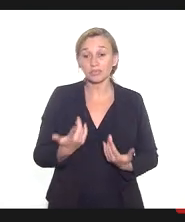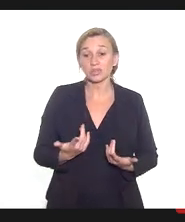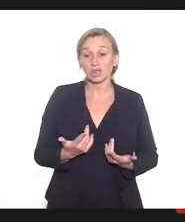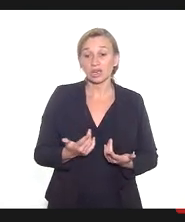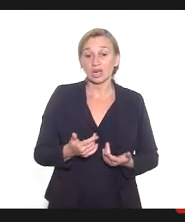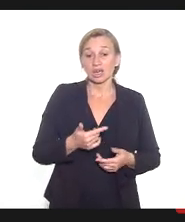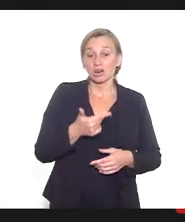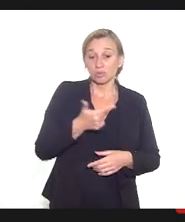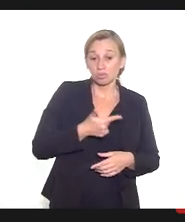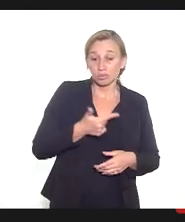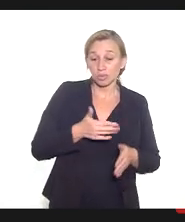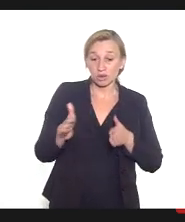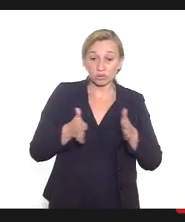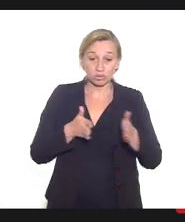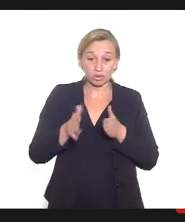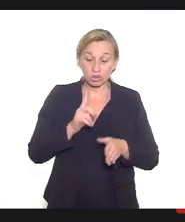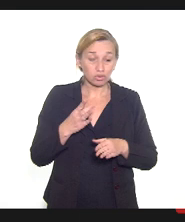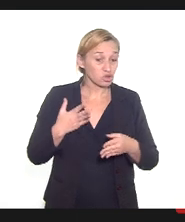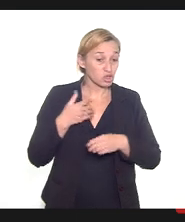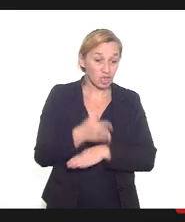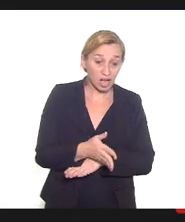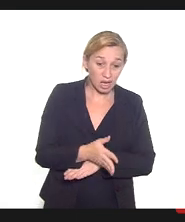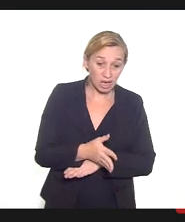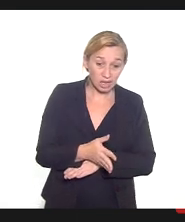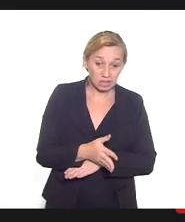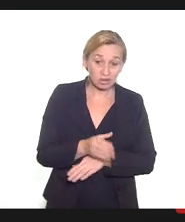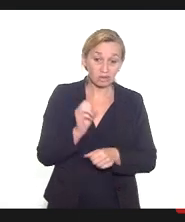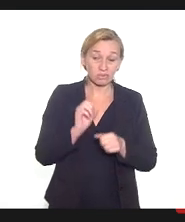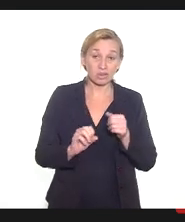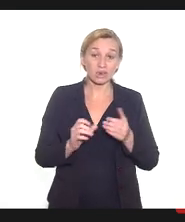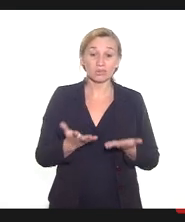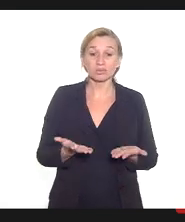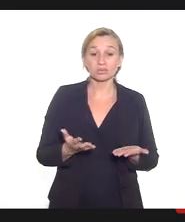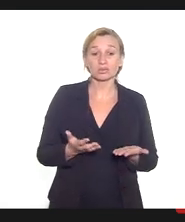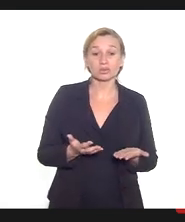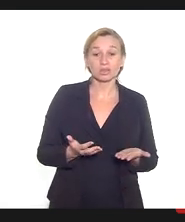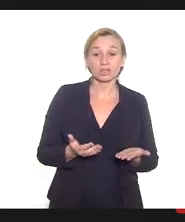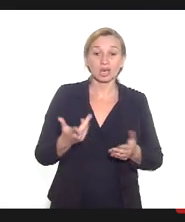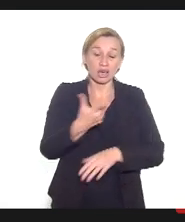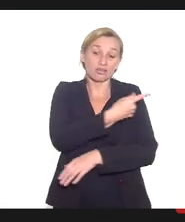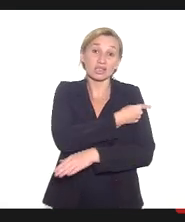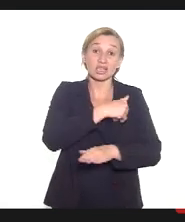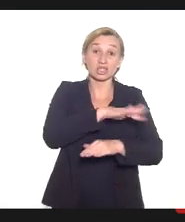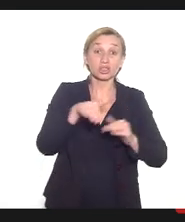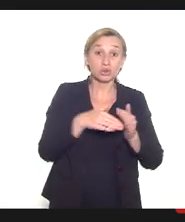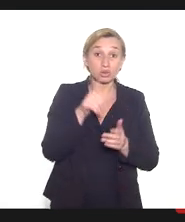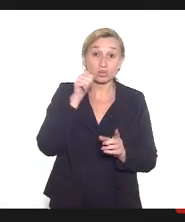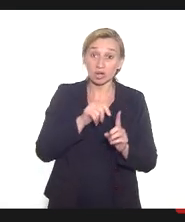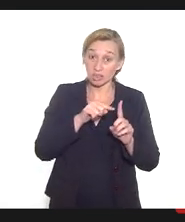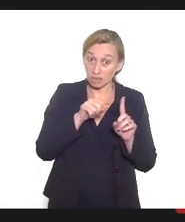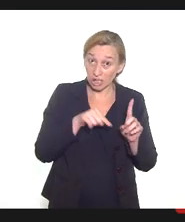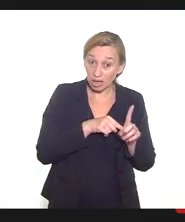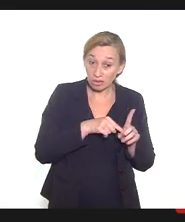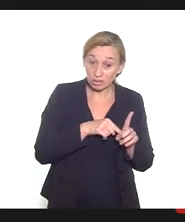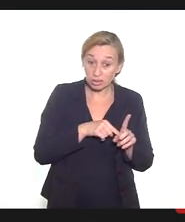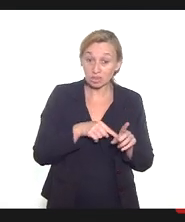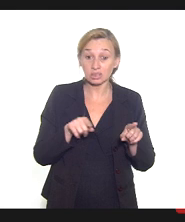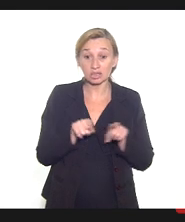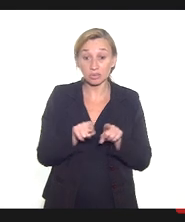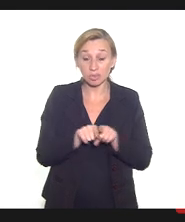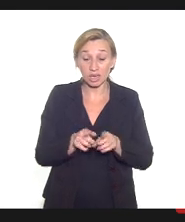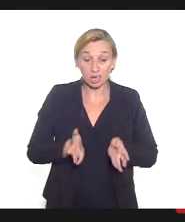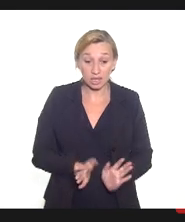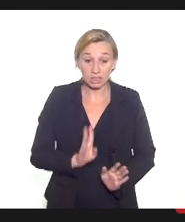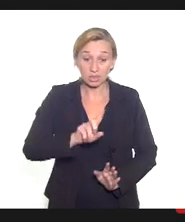que a fase 2 não tinha chegado ainda a ser implementada nacionalmente, que seria a vacinação de todas as gestantes e puérperas,